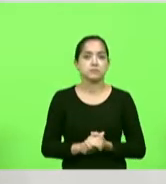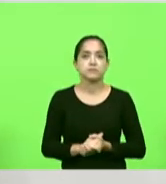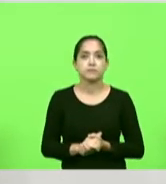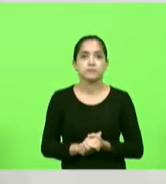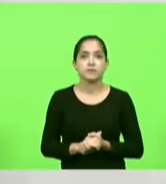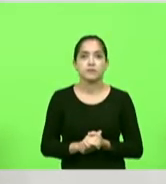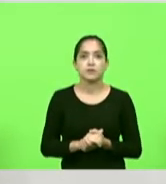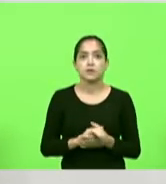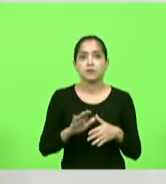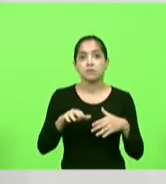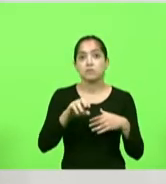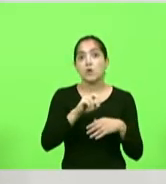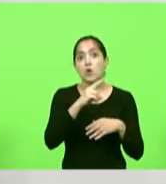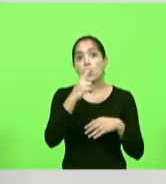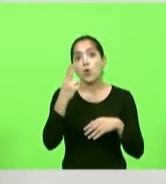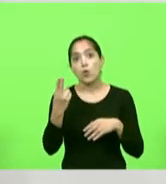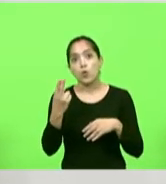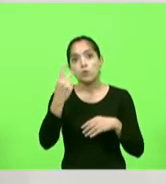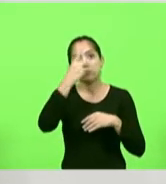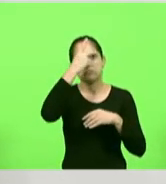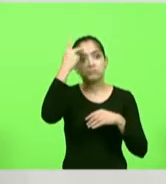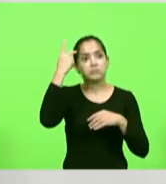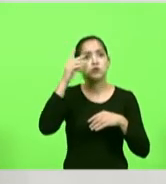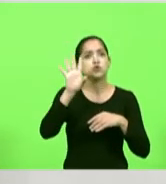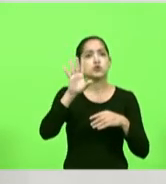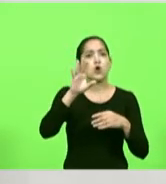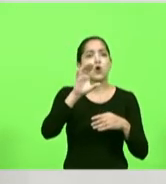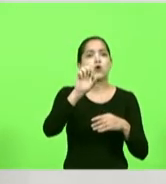ou só estão deixando o paciente no soro?